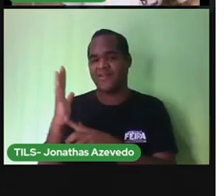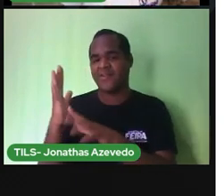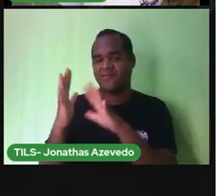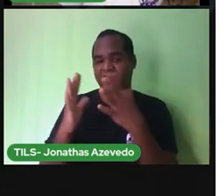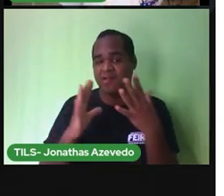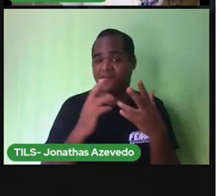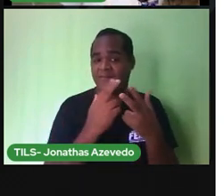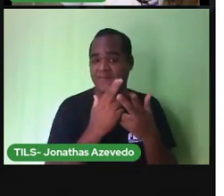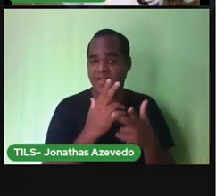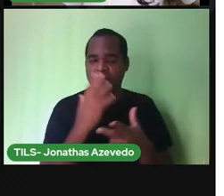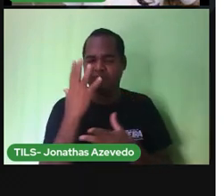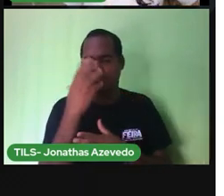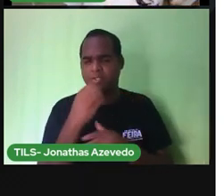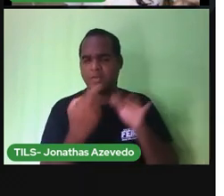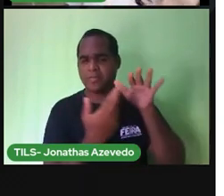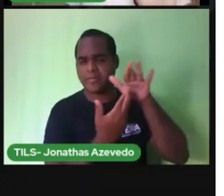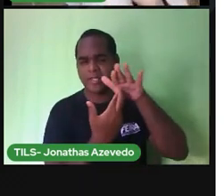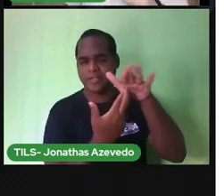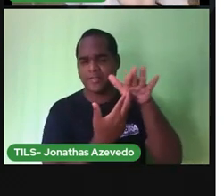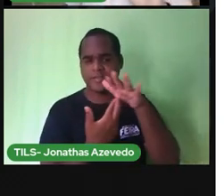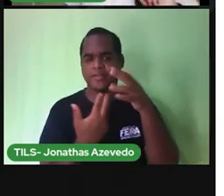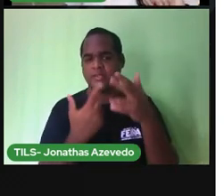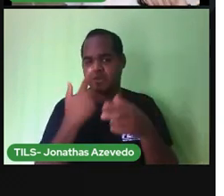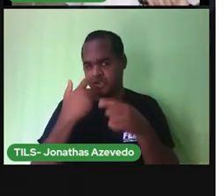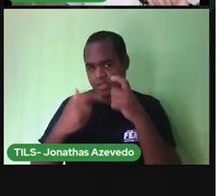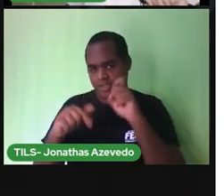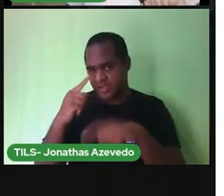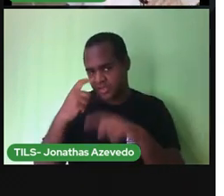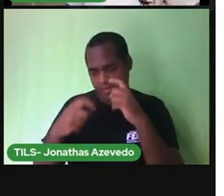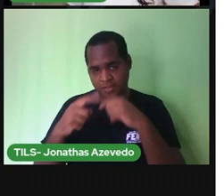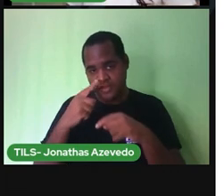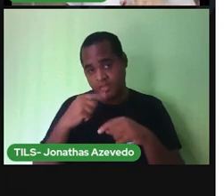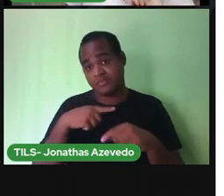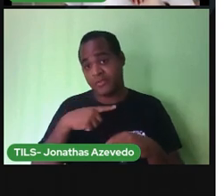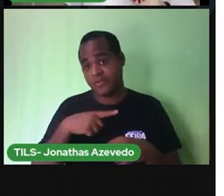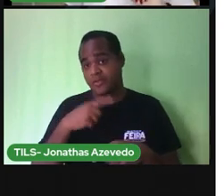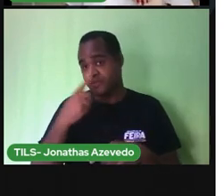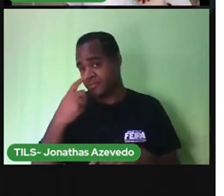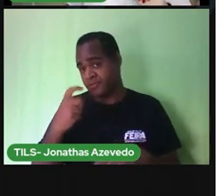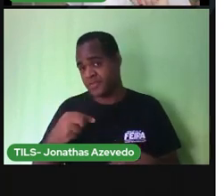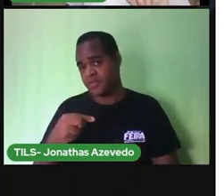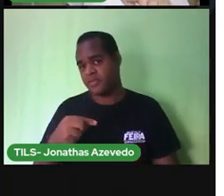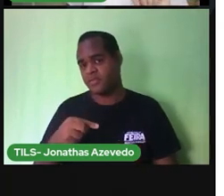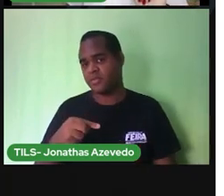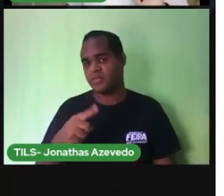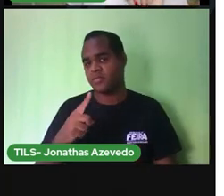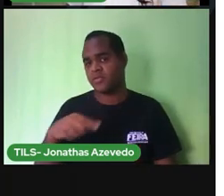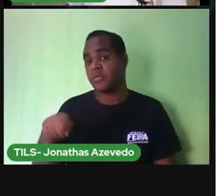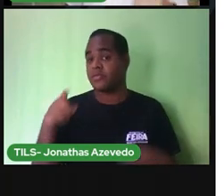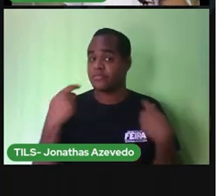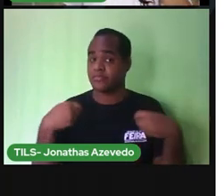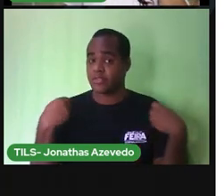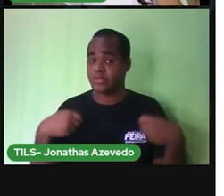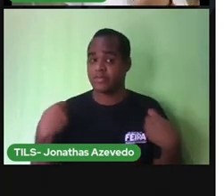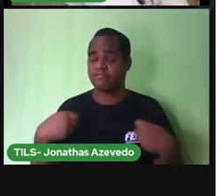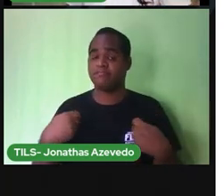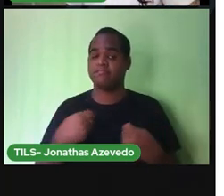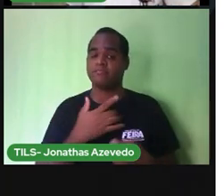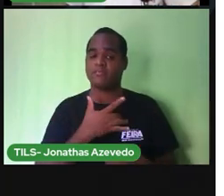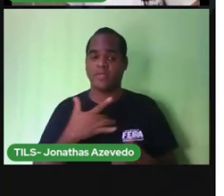saem comendo e jogando lixo à toa mesmo tendo lixeira e a gente precisa conservar a natureza